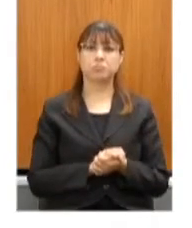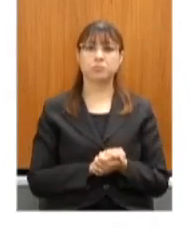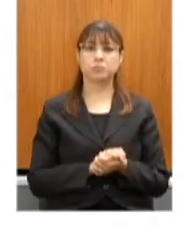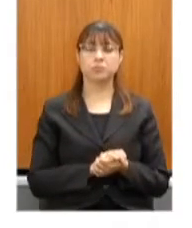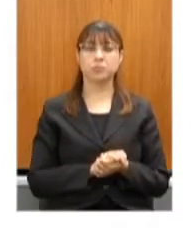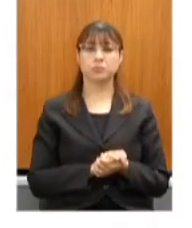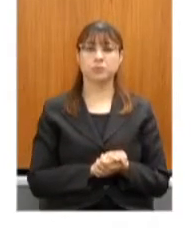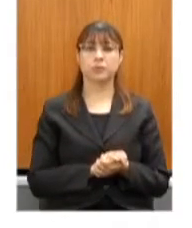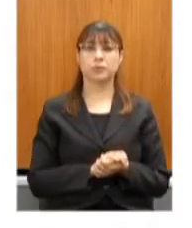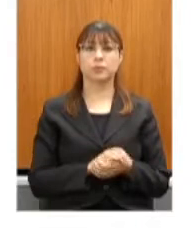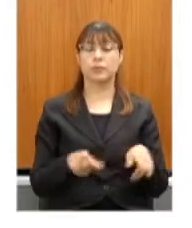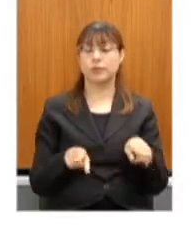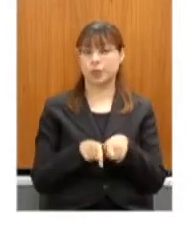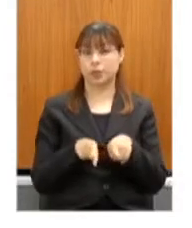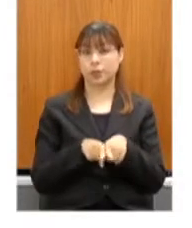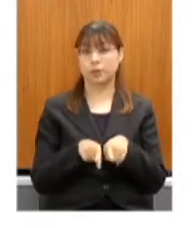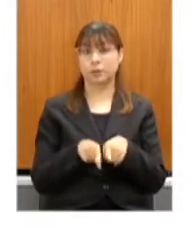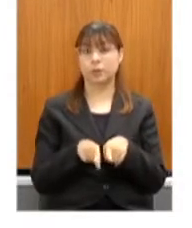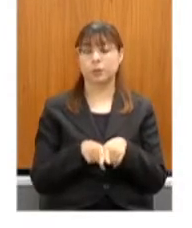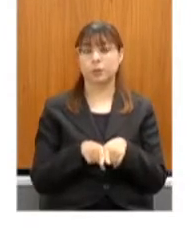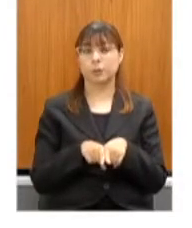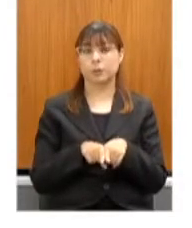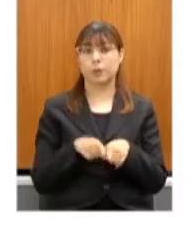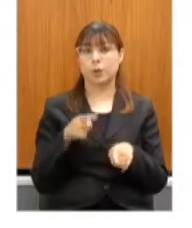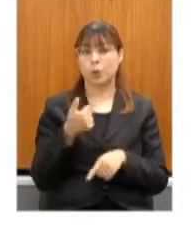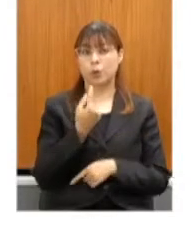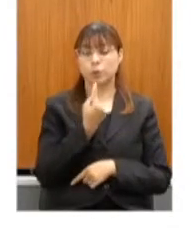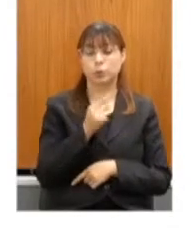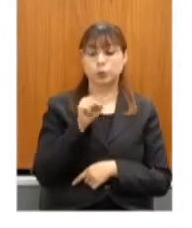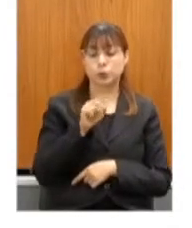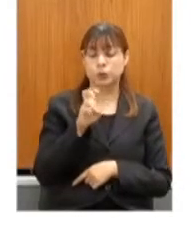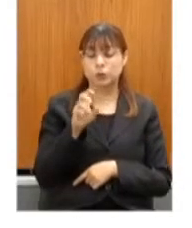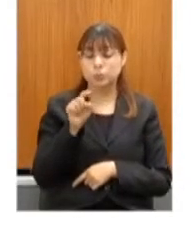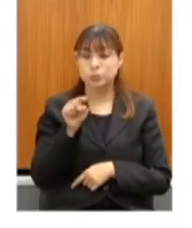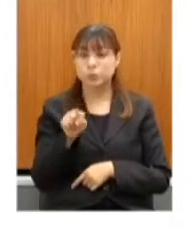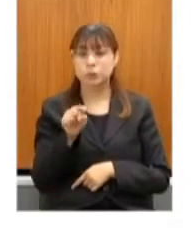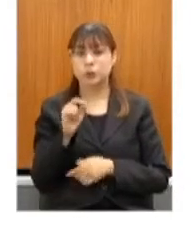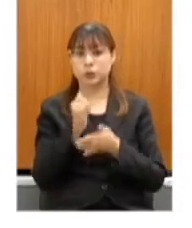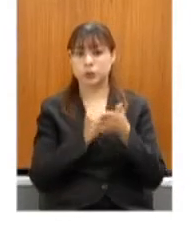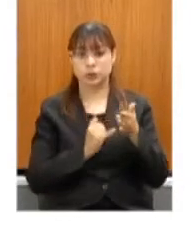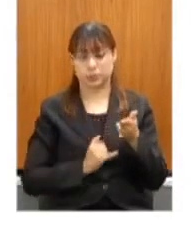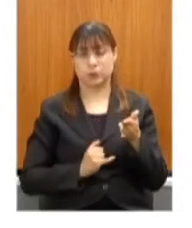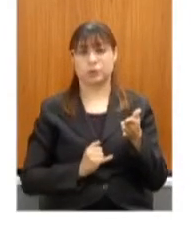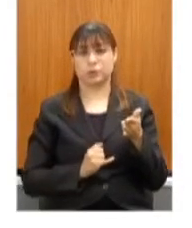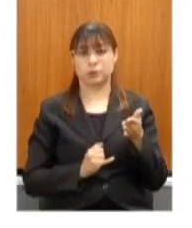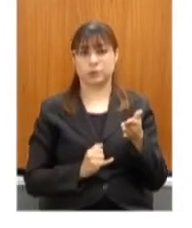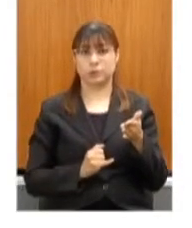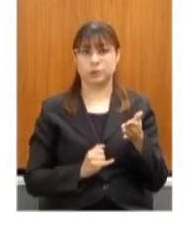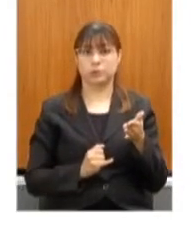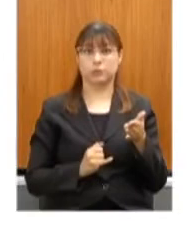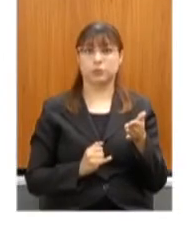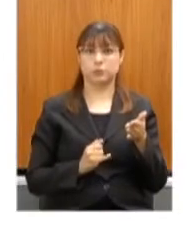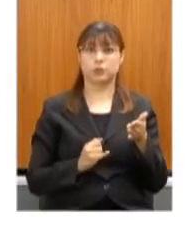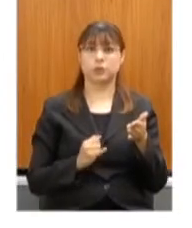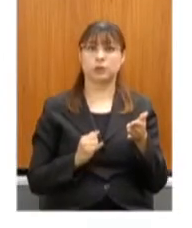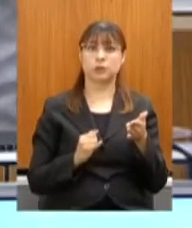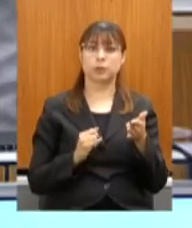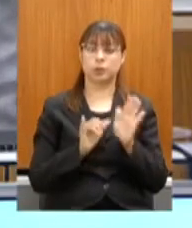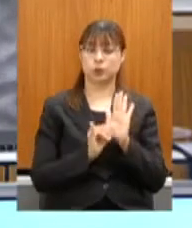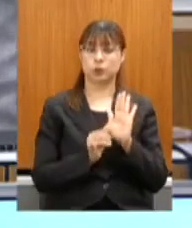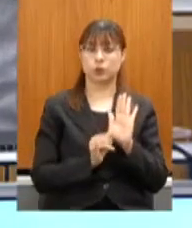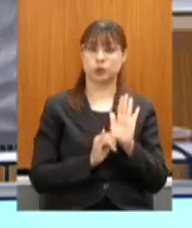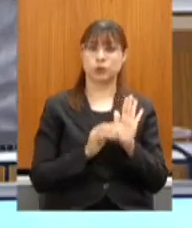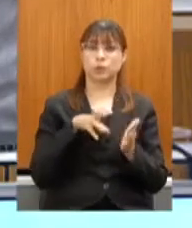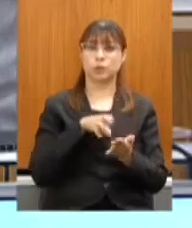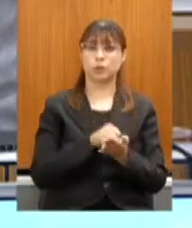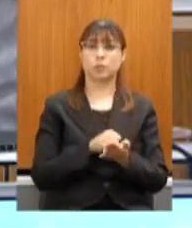e temos quase 1.5 mil inscritos nos editais de credenciamento até o momento. Eu quero fazer um parênteses,